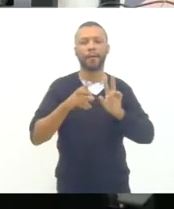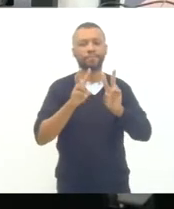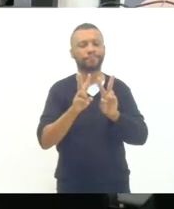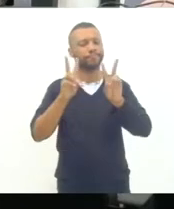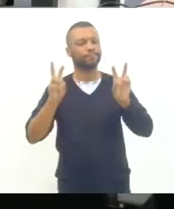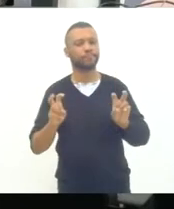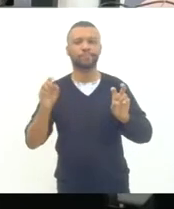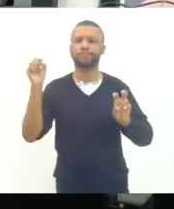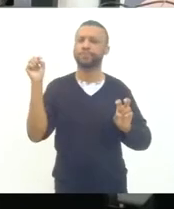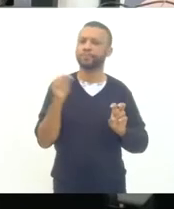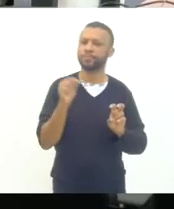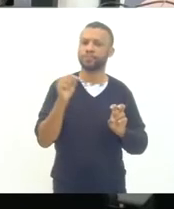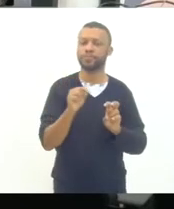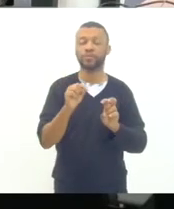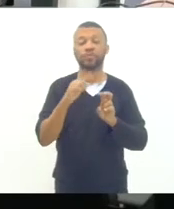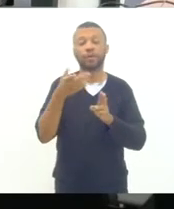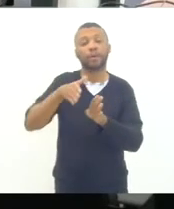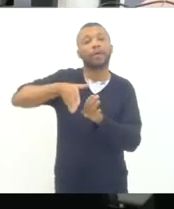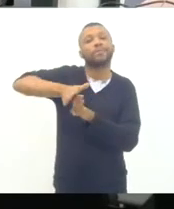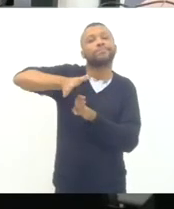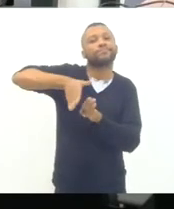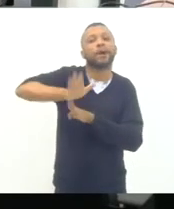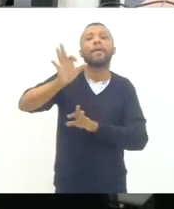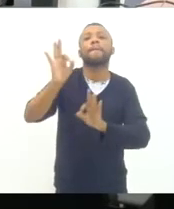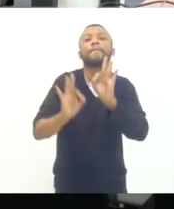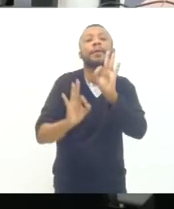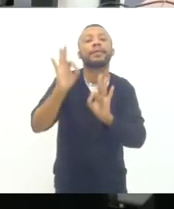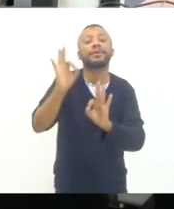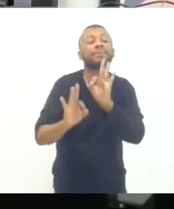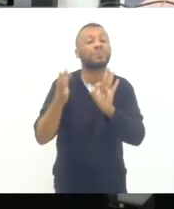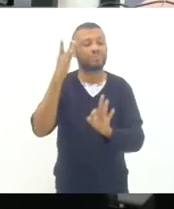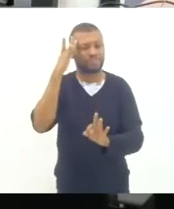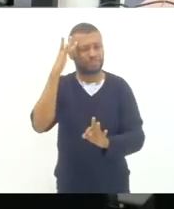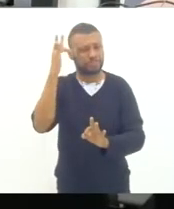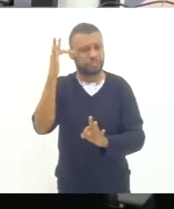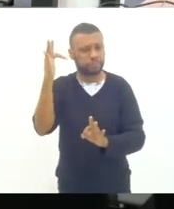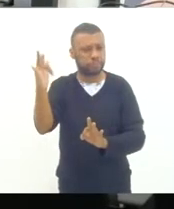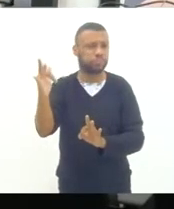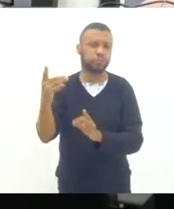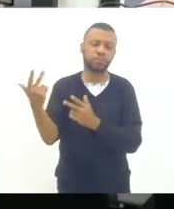no nosso gerenciamento e planejamento diário da secretaria